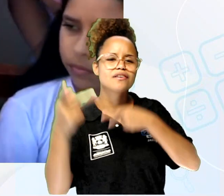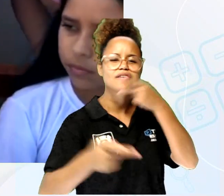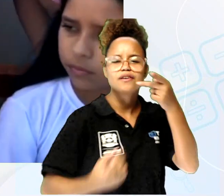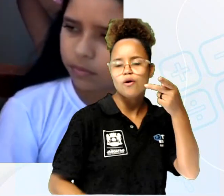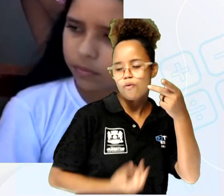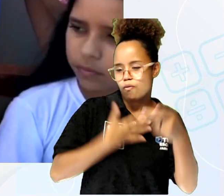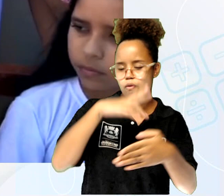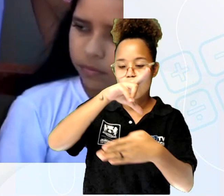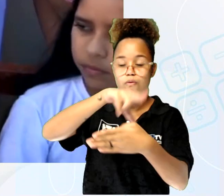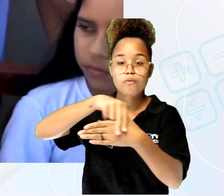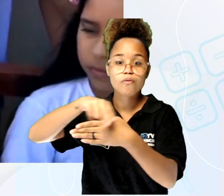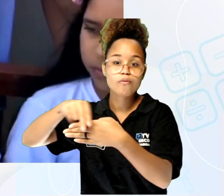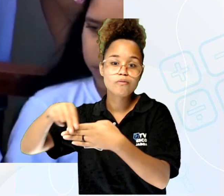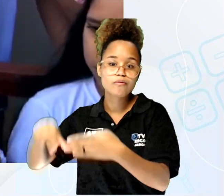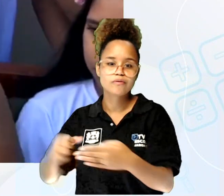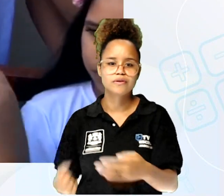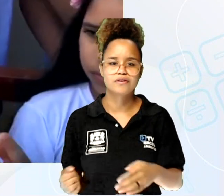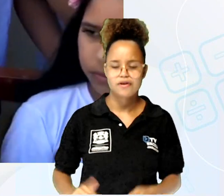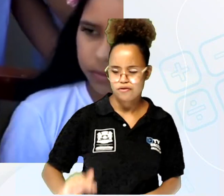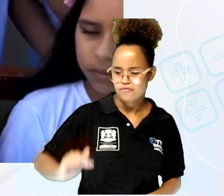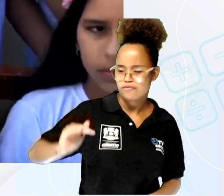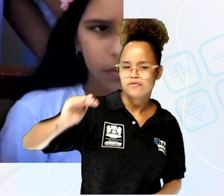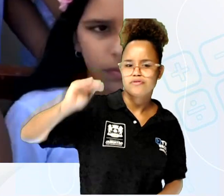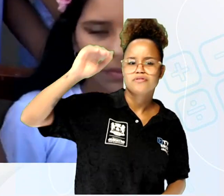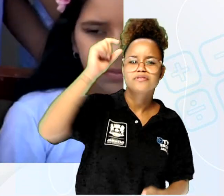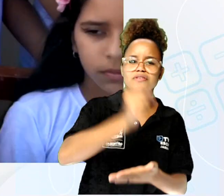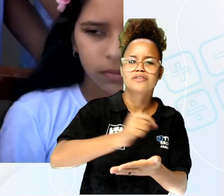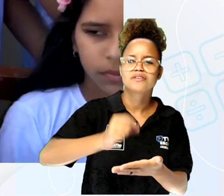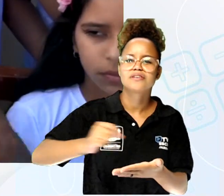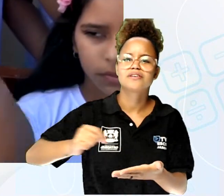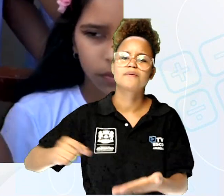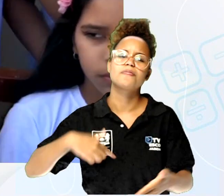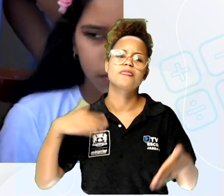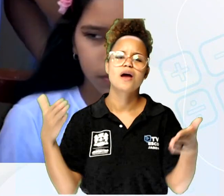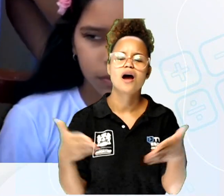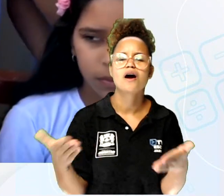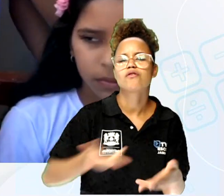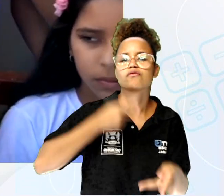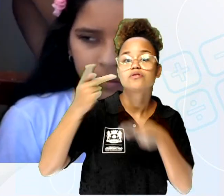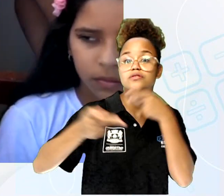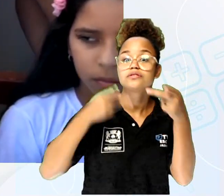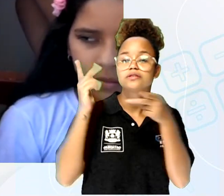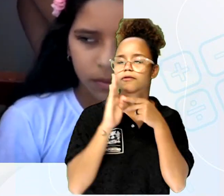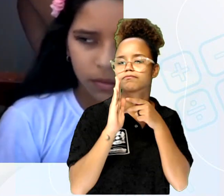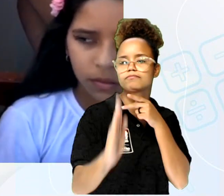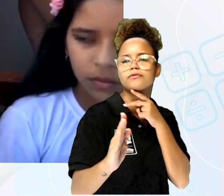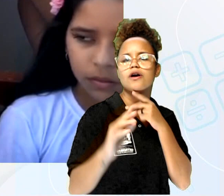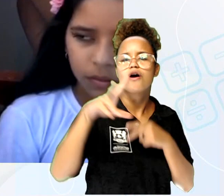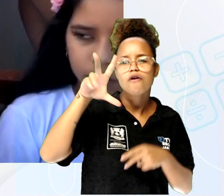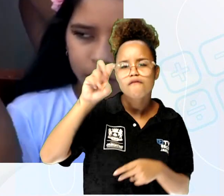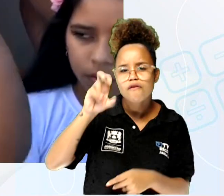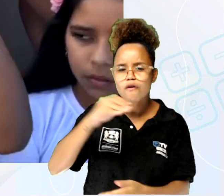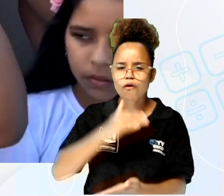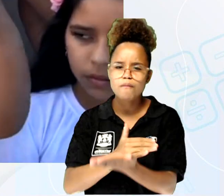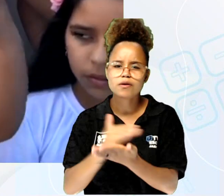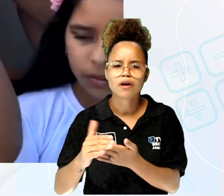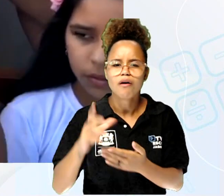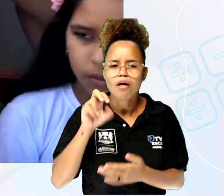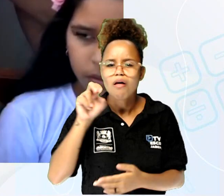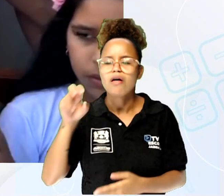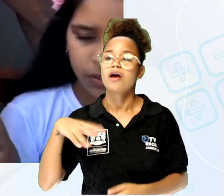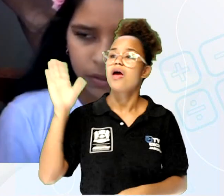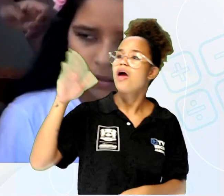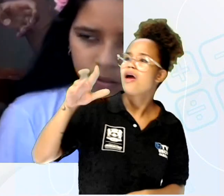e cordel. Cresci escrevendo, sou neto completo. Agora eu vou dizendo direto. Quando o vovô começar a gaguejar, eu grito